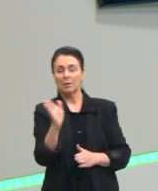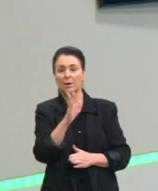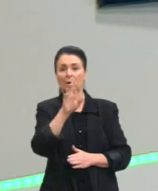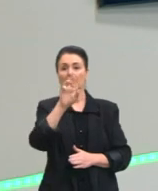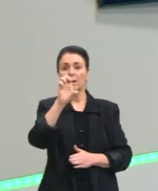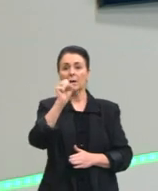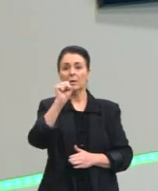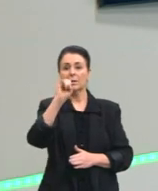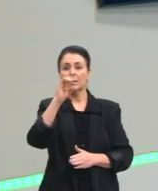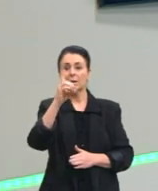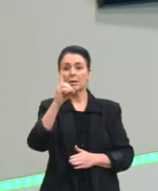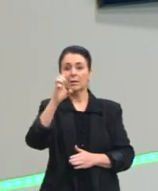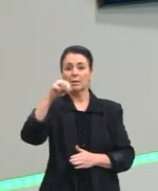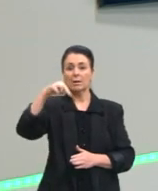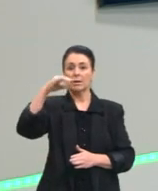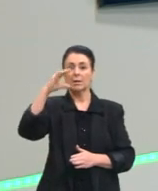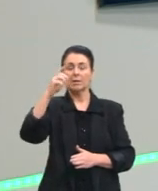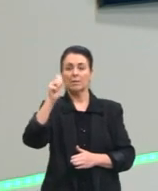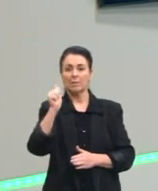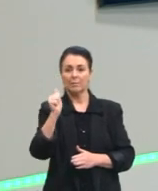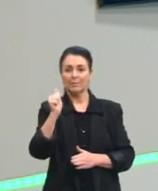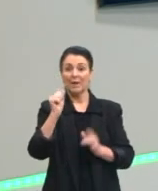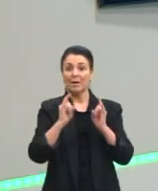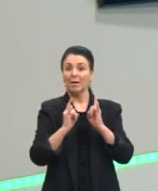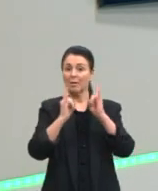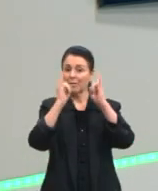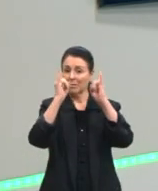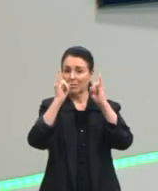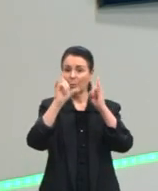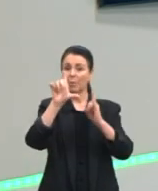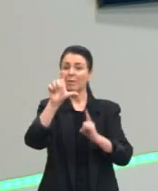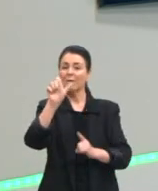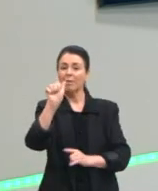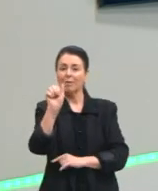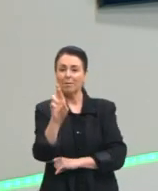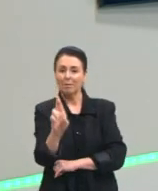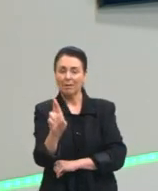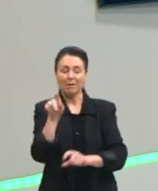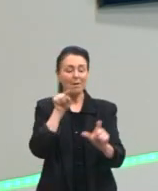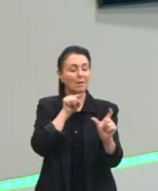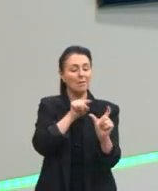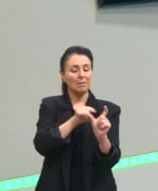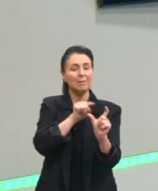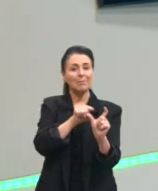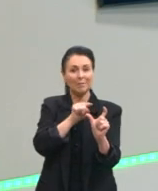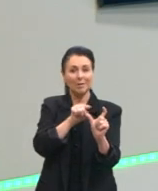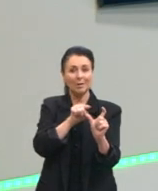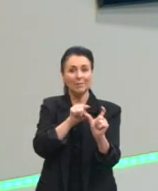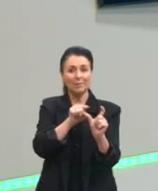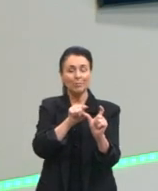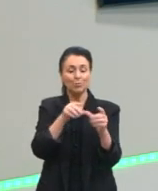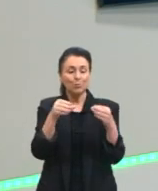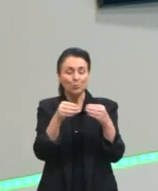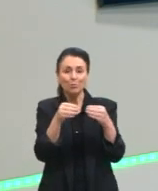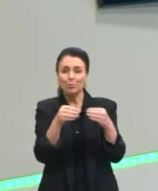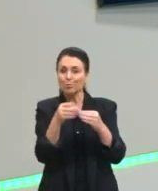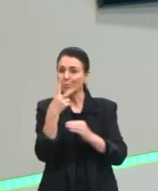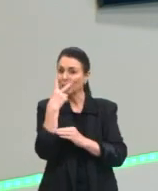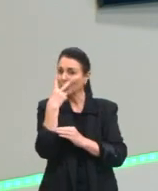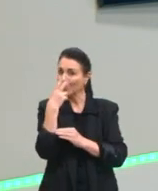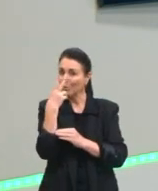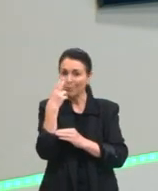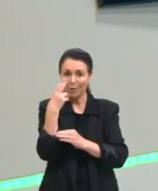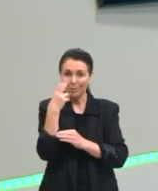apartamento, lar. Todas essas palavras eu posso chamar da mesma família de casa, elas